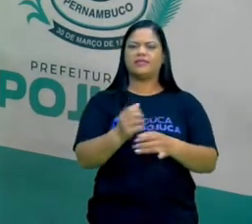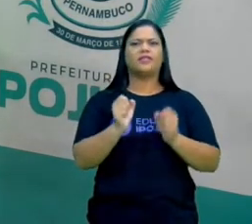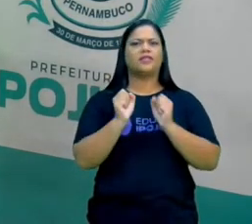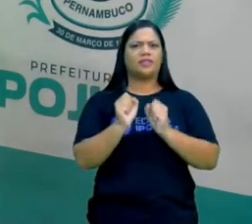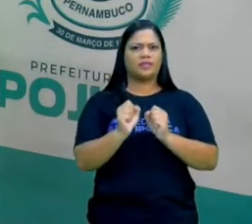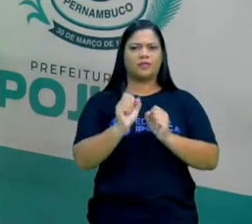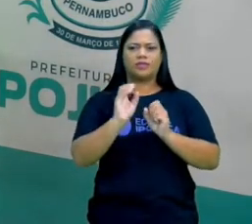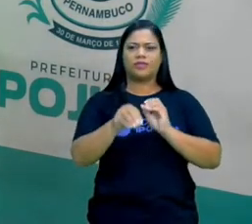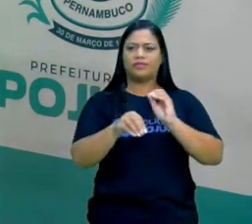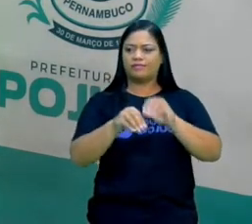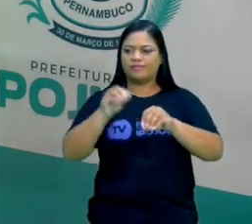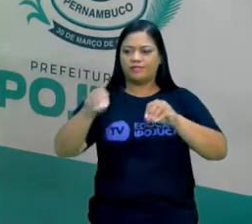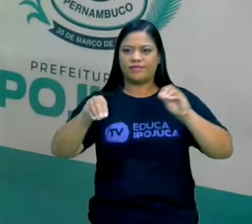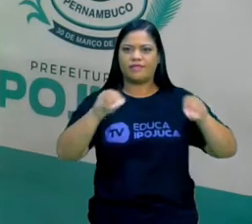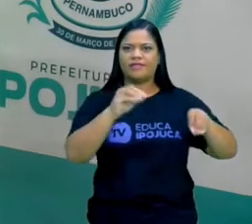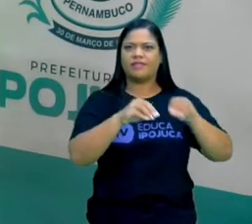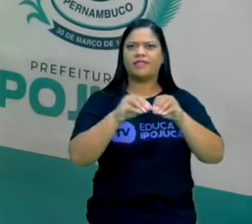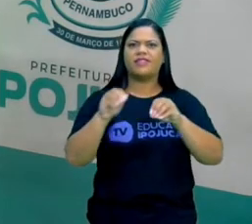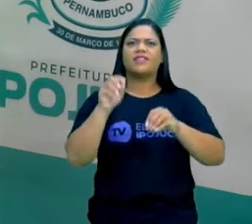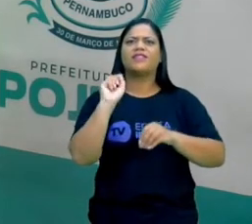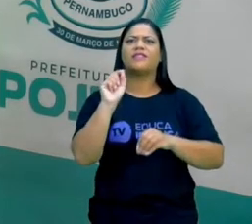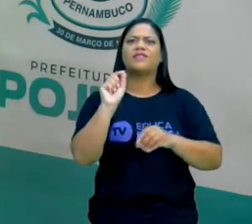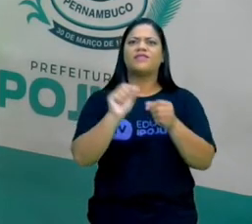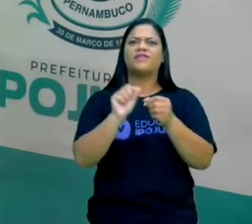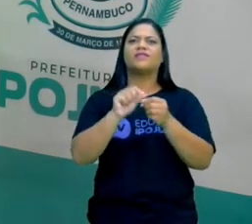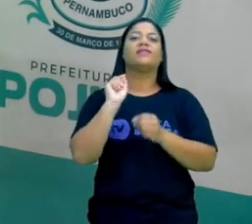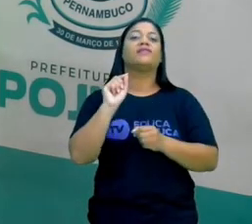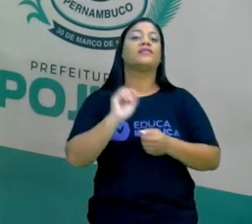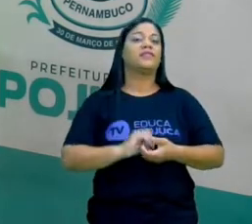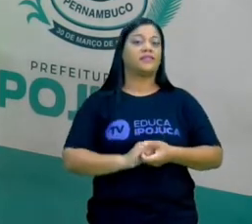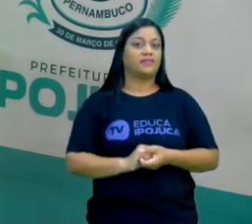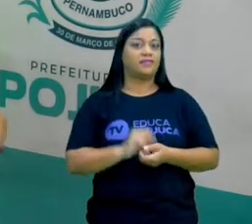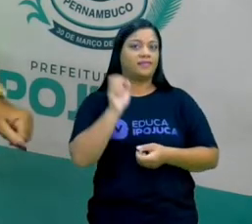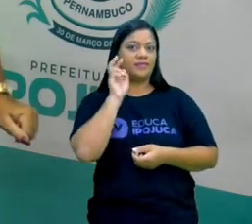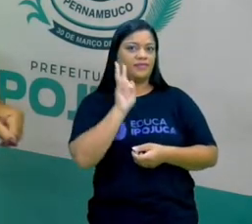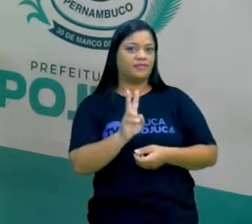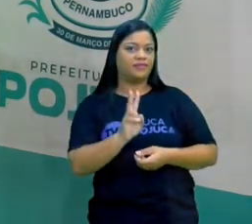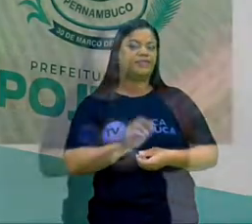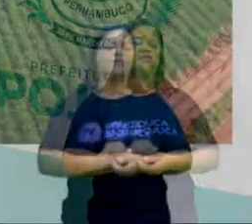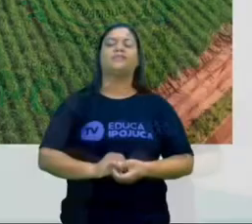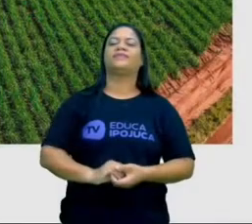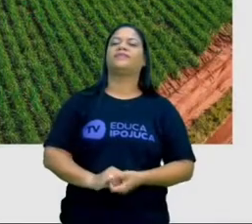plantar. E o que é que esse povo plantou aqui na nossa terra? Vamos ver?